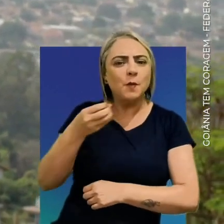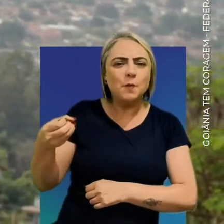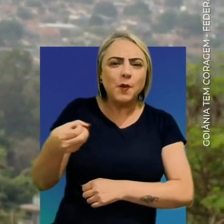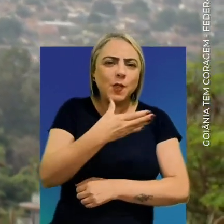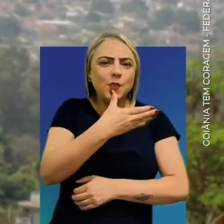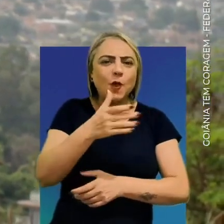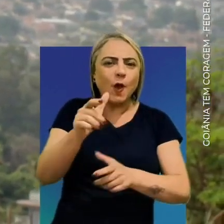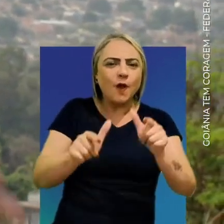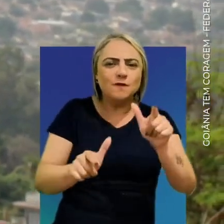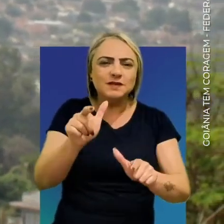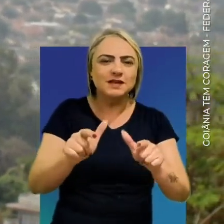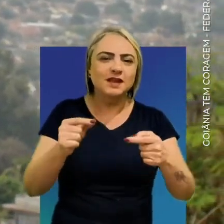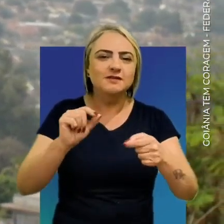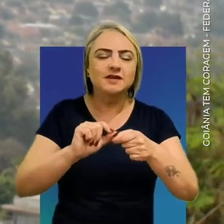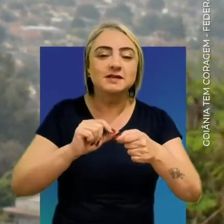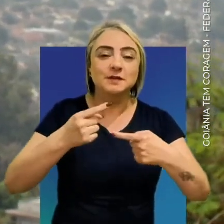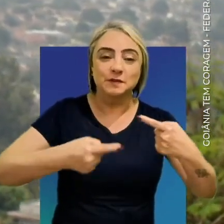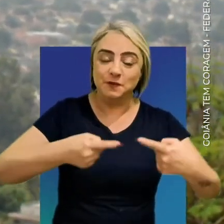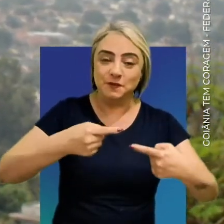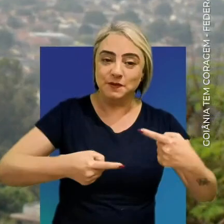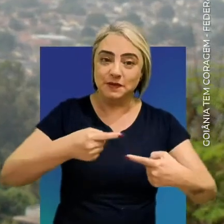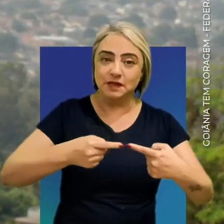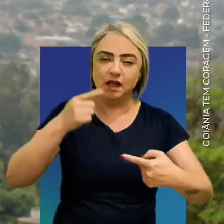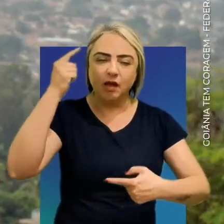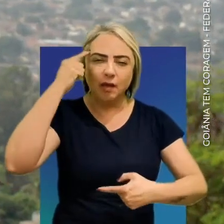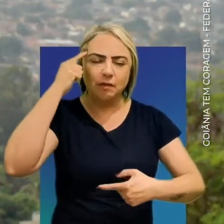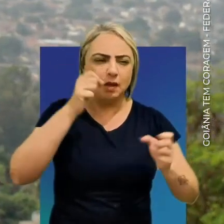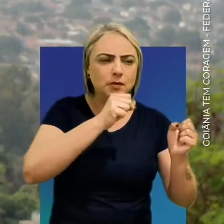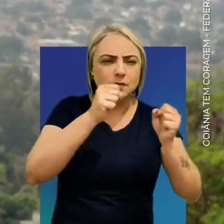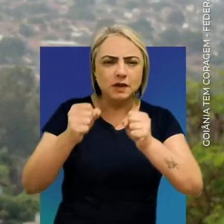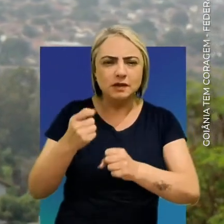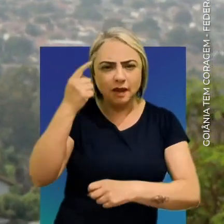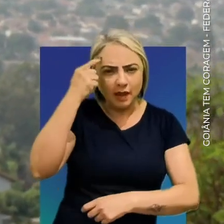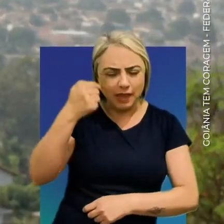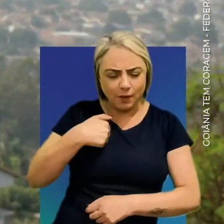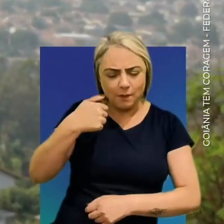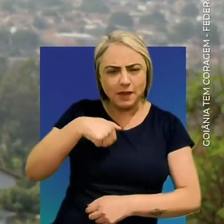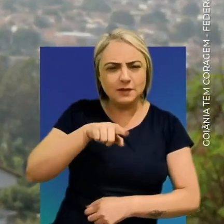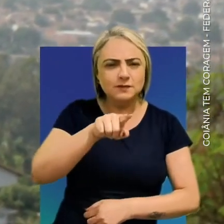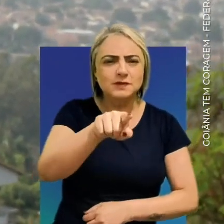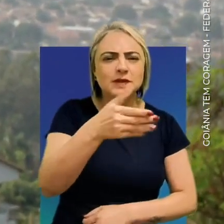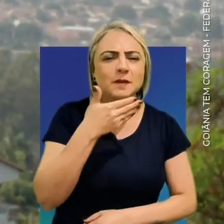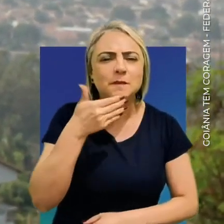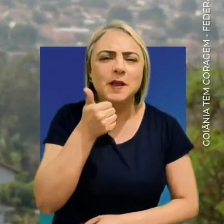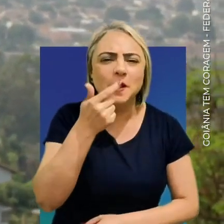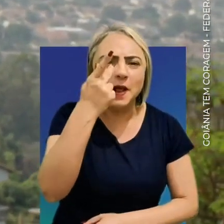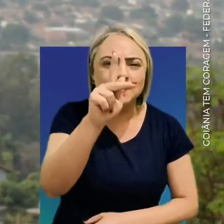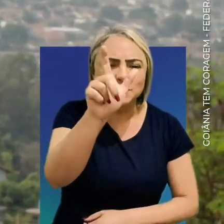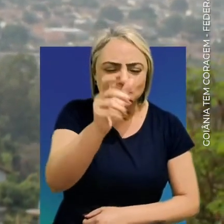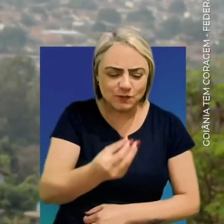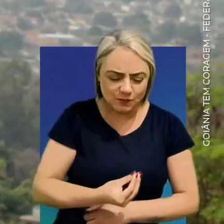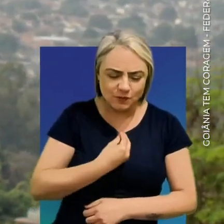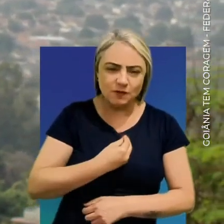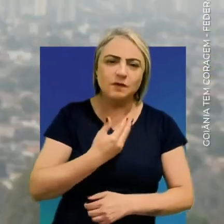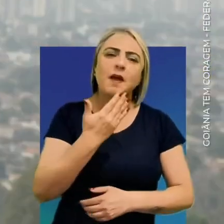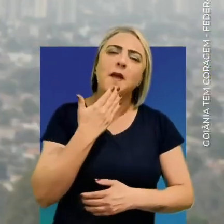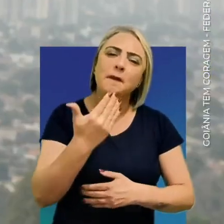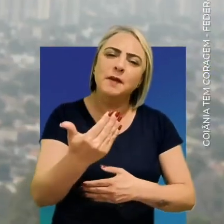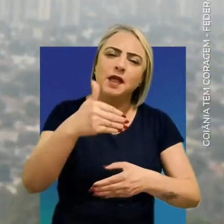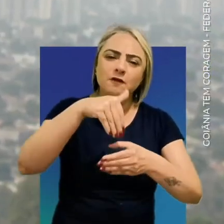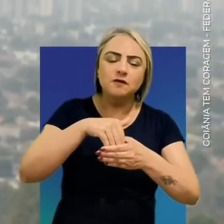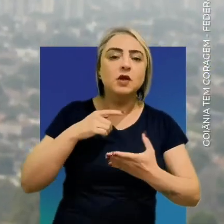oportunidade para uma nova forma de fazer política. Enquanto eles pensam no poder, eu penso em você, em melhorar a sua vida.